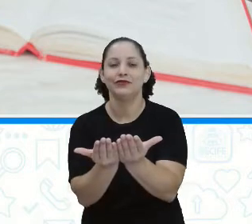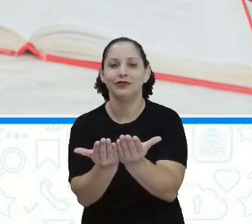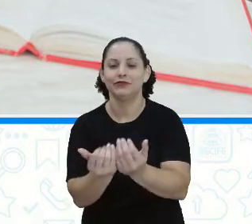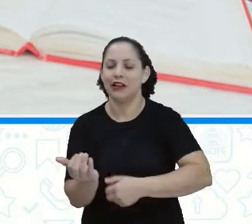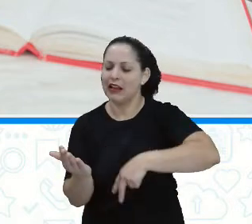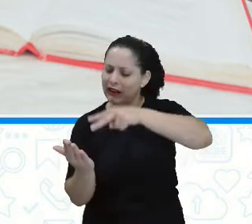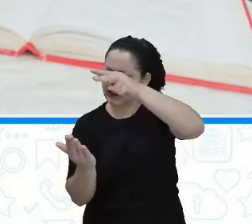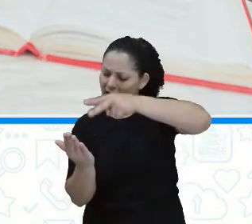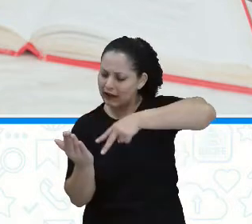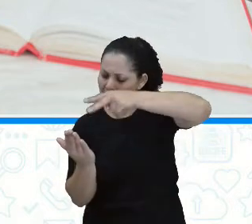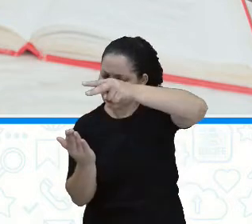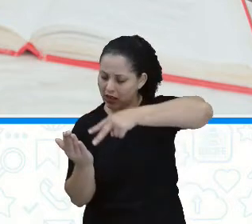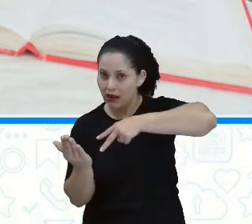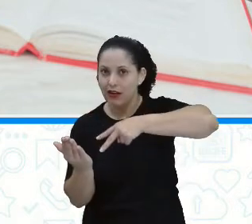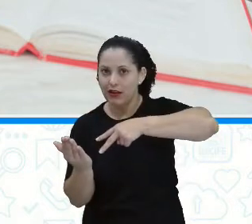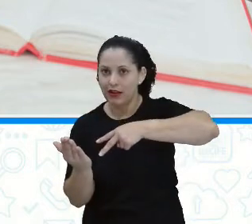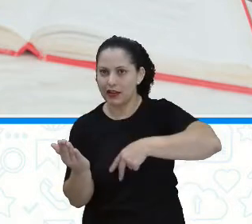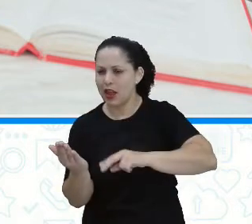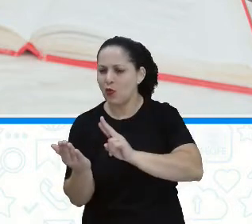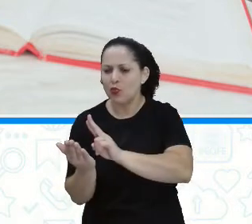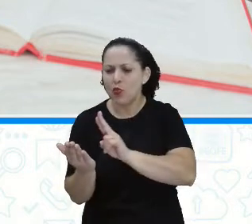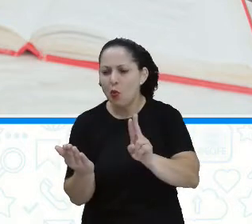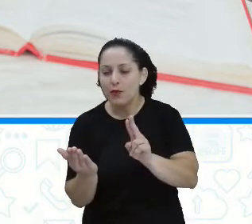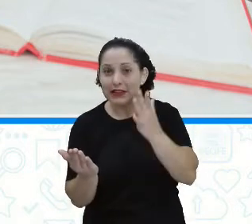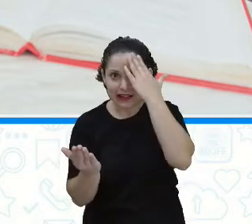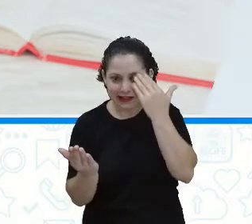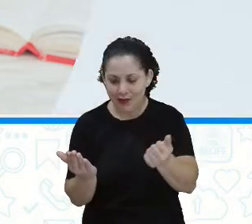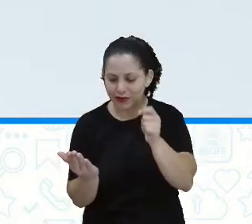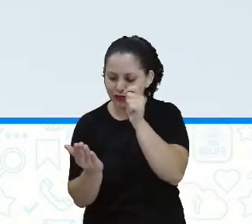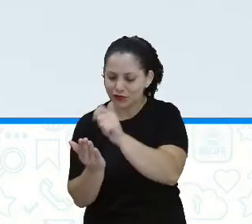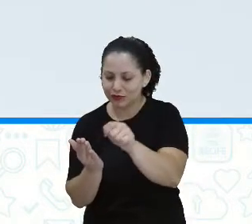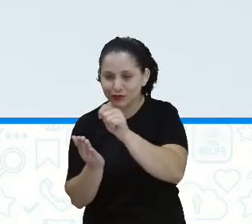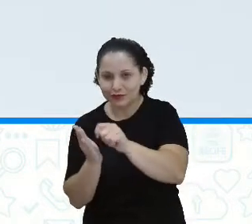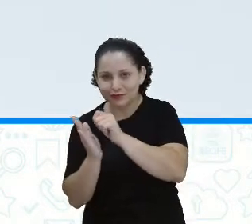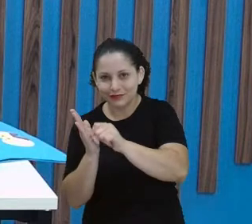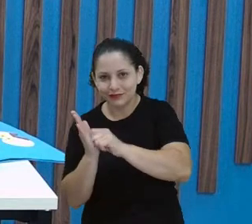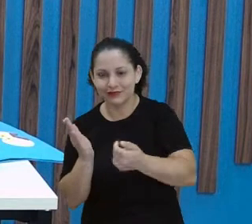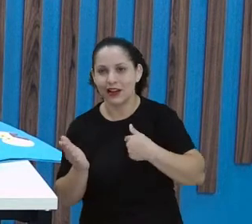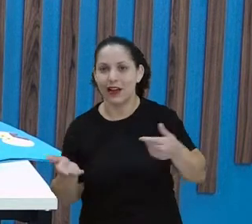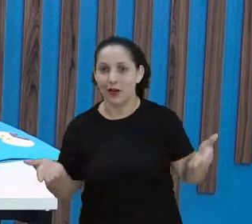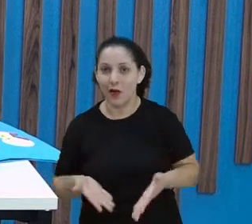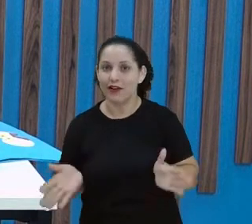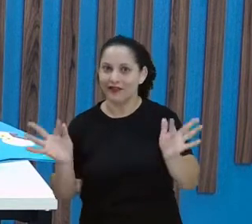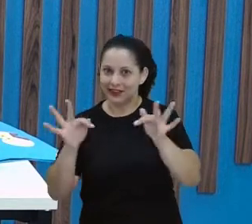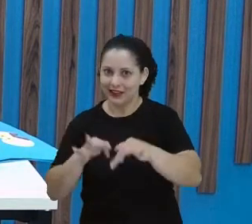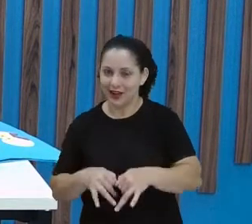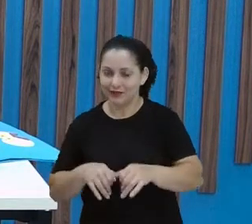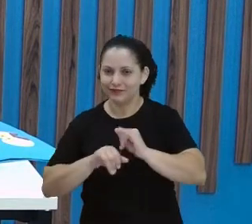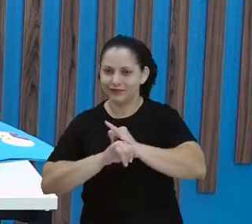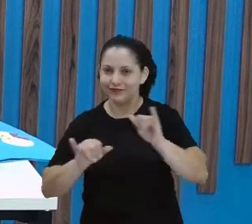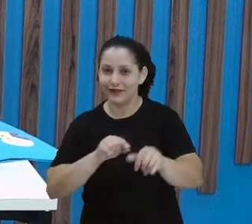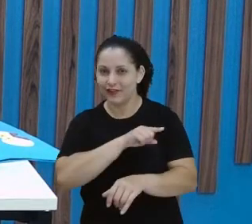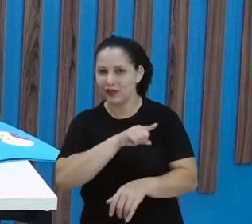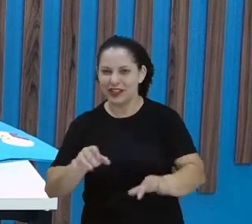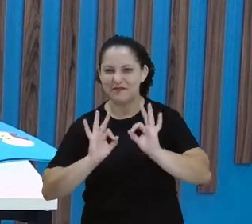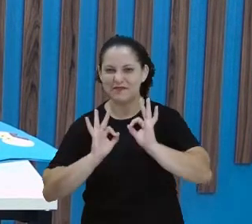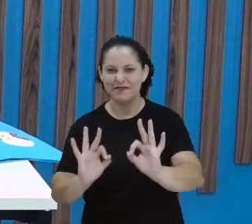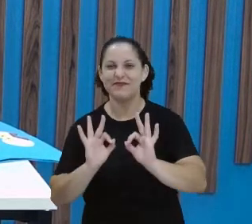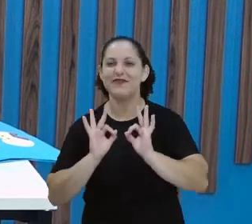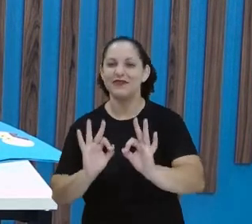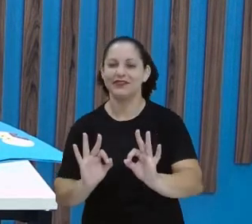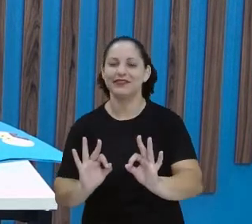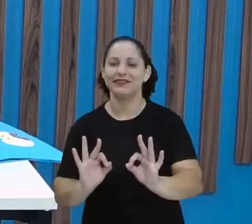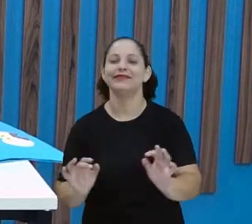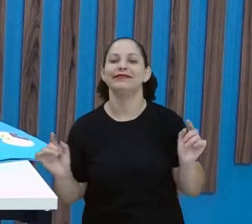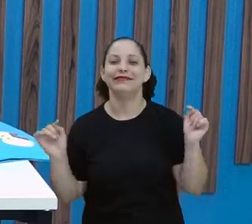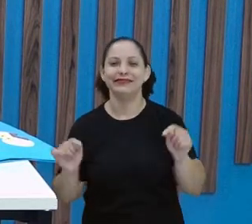Lê. Olha lá o nome que você já identifica. Escreve no seu caderno, tá certo? Eu vou ficando por aqui. E digo. Você arrasa. Sem você não